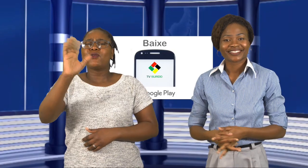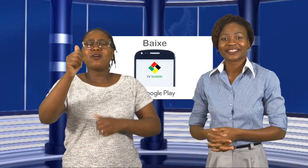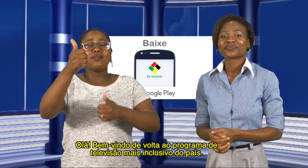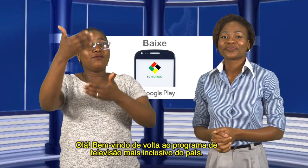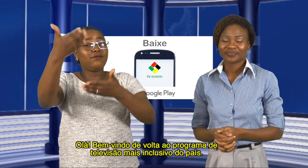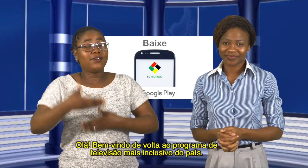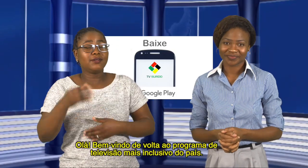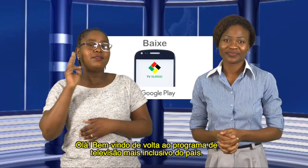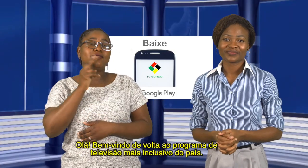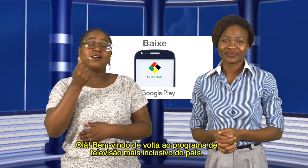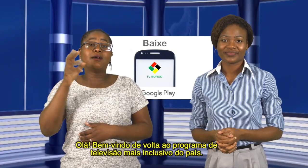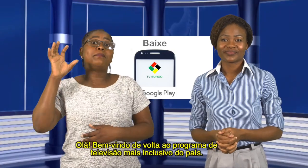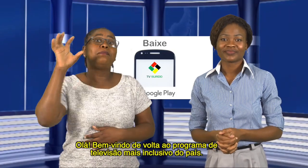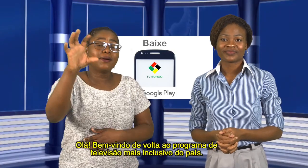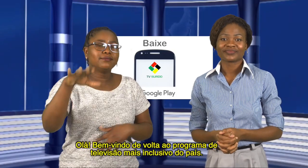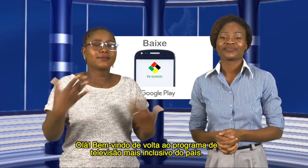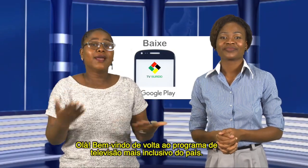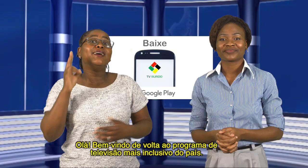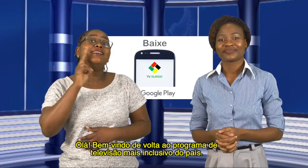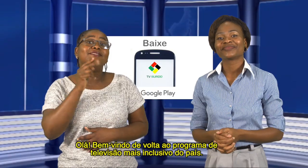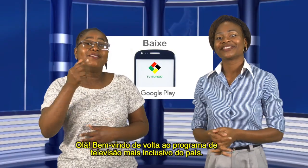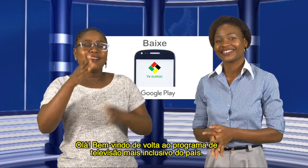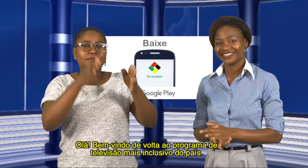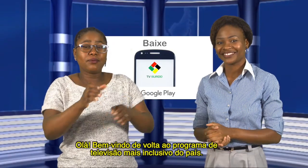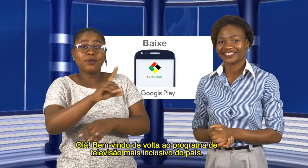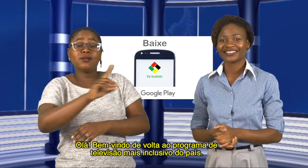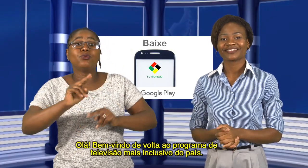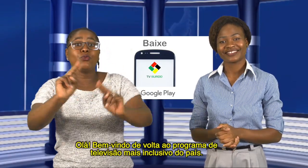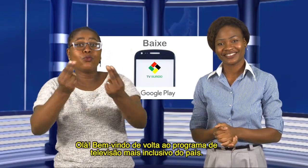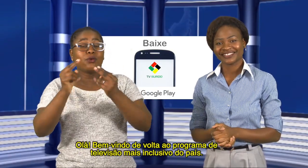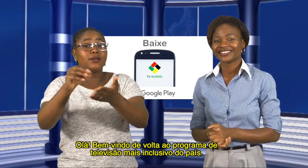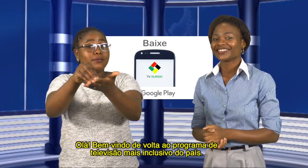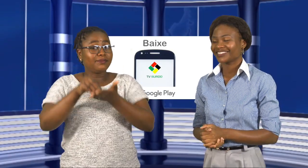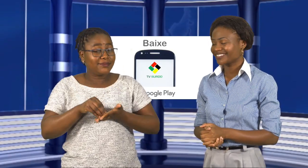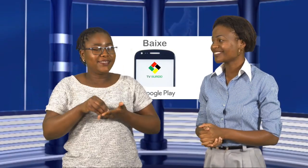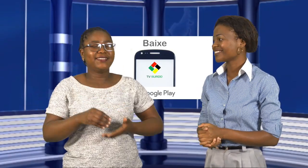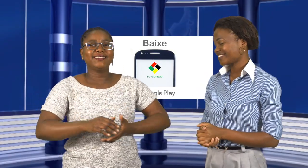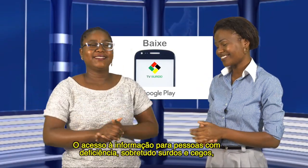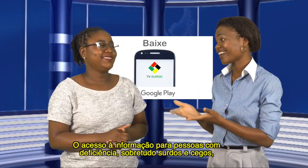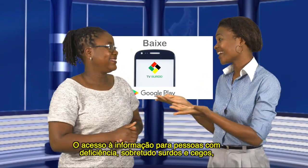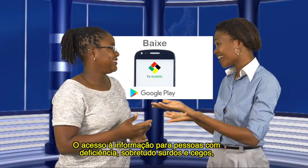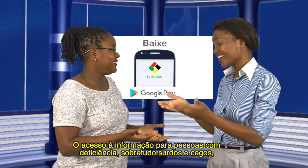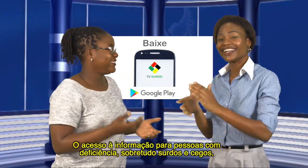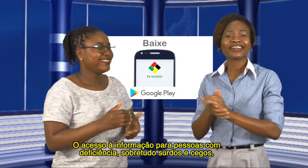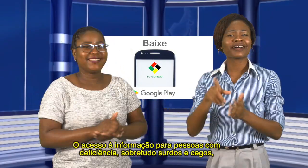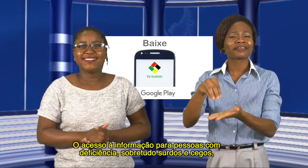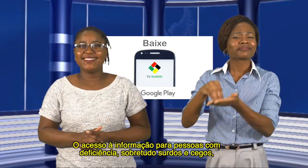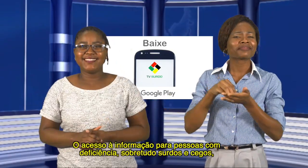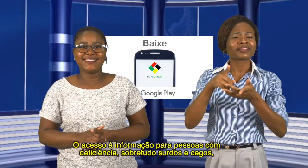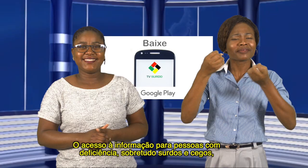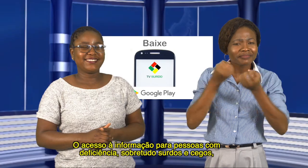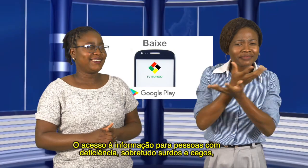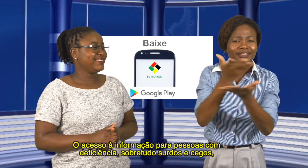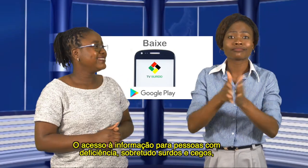Olá, bem-vindo de volta ao programa de televisão mais inclusivo do país. O acesso à informação para